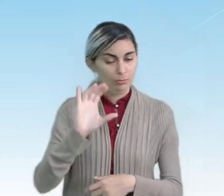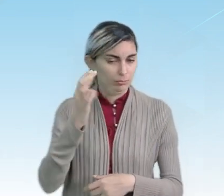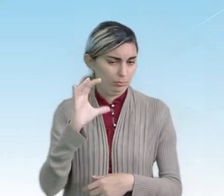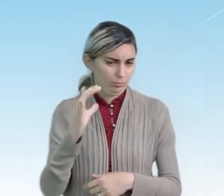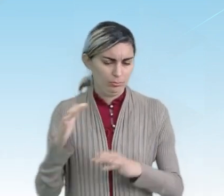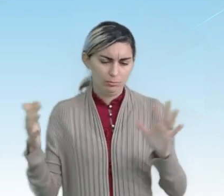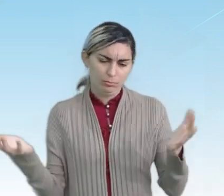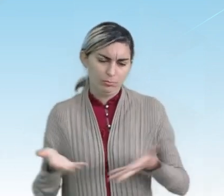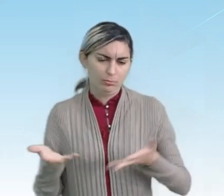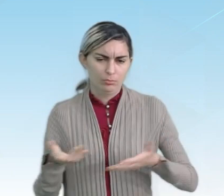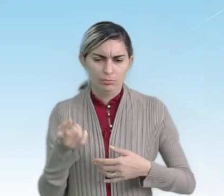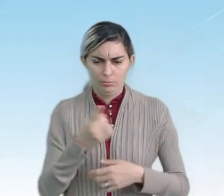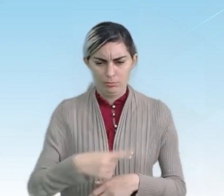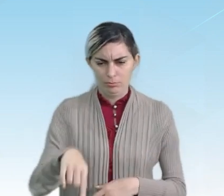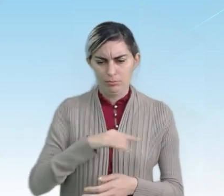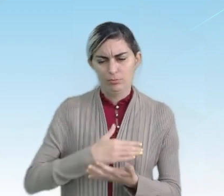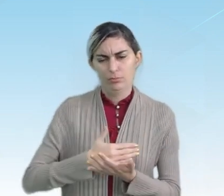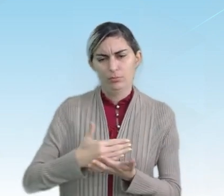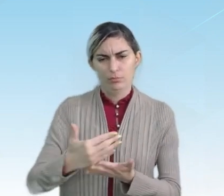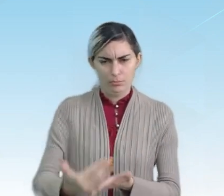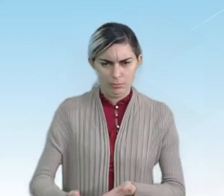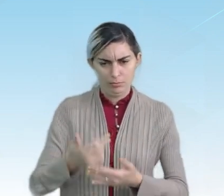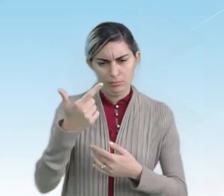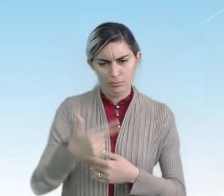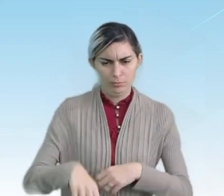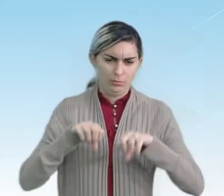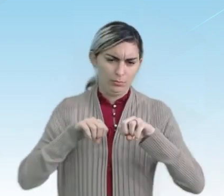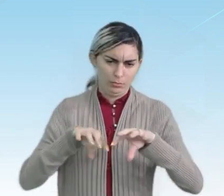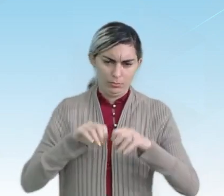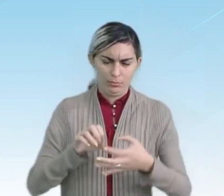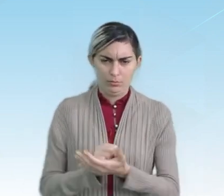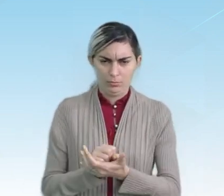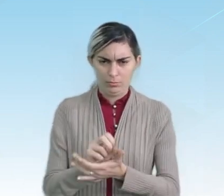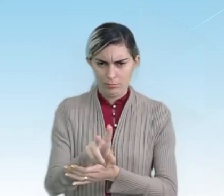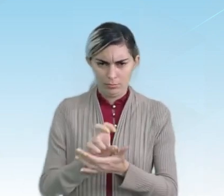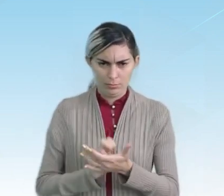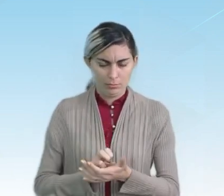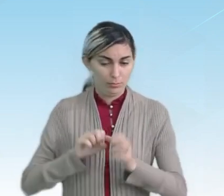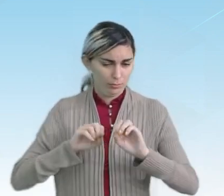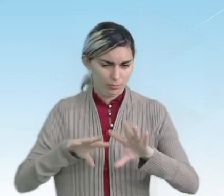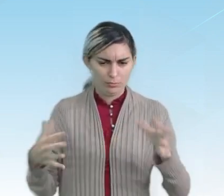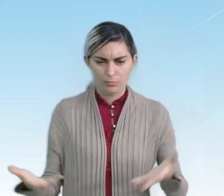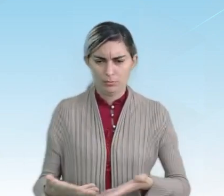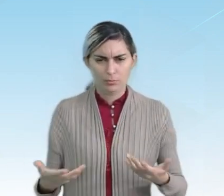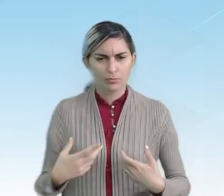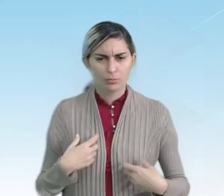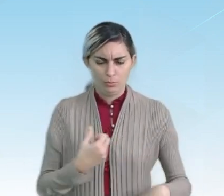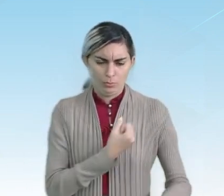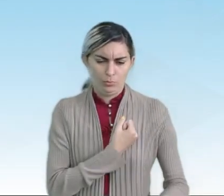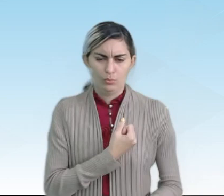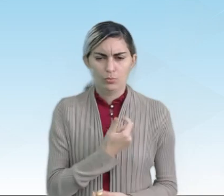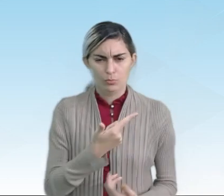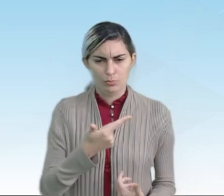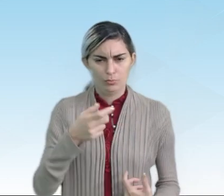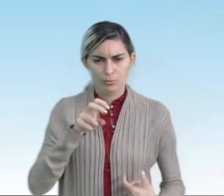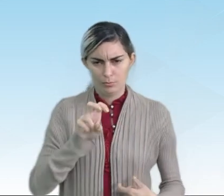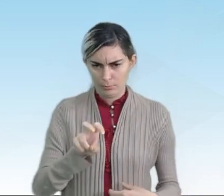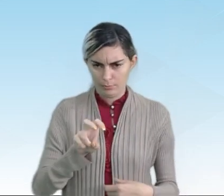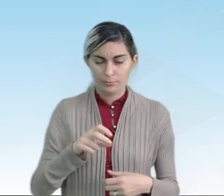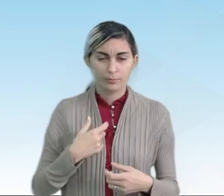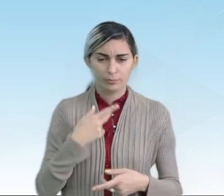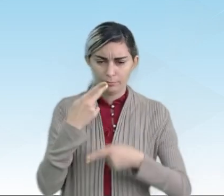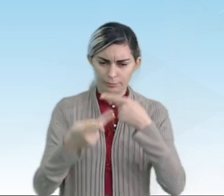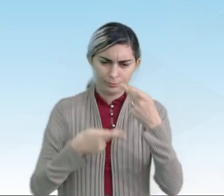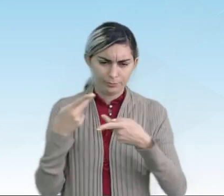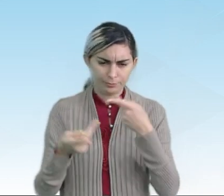e hoje nós iremos começar mais uma aula do Educapé. A aula de hoje é de número 25. Iremos